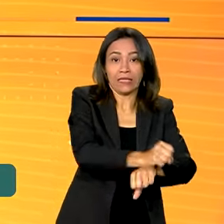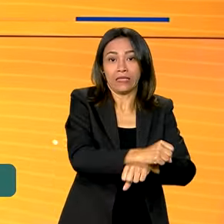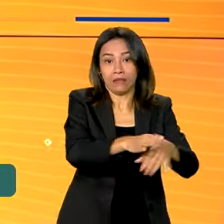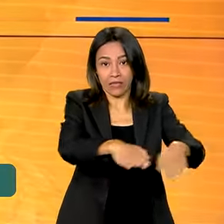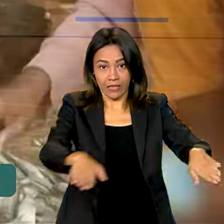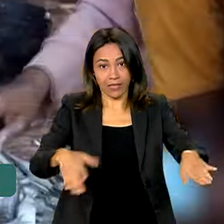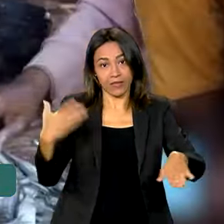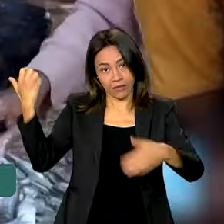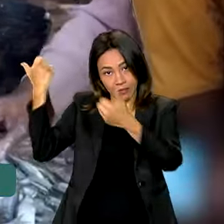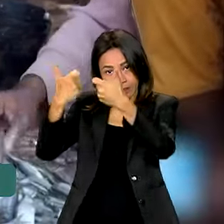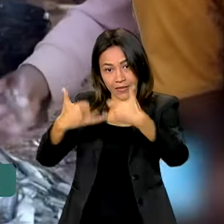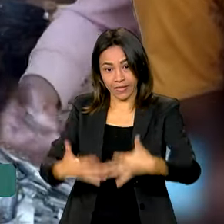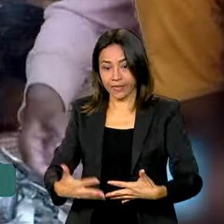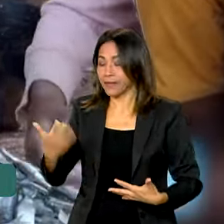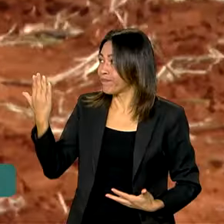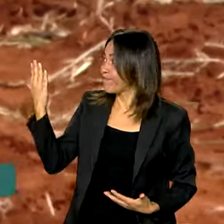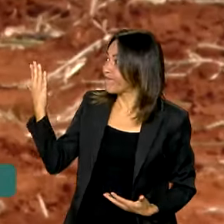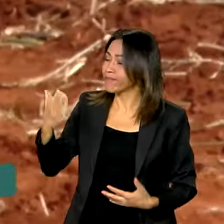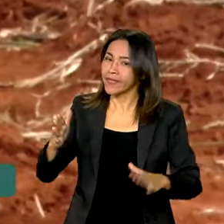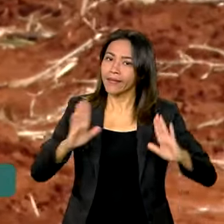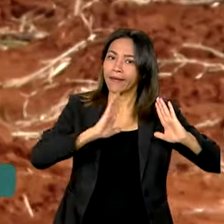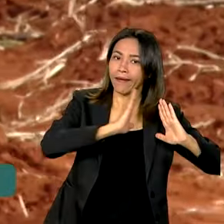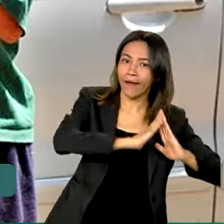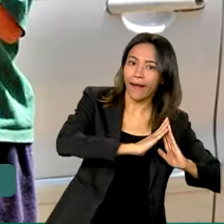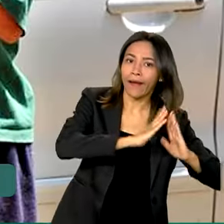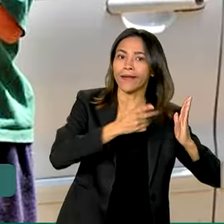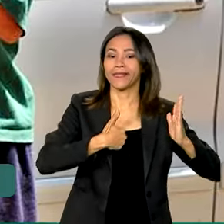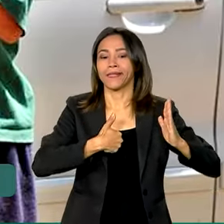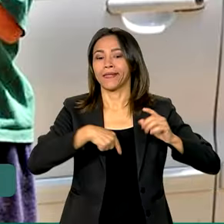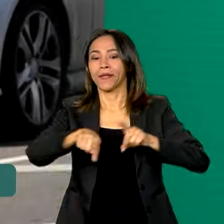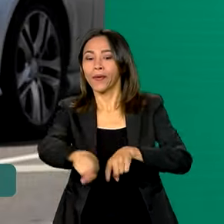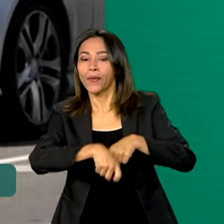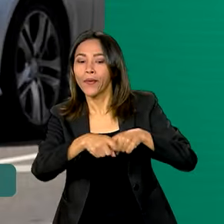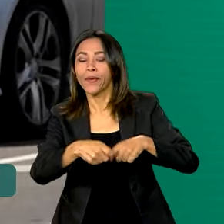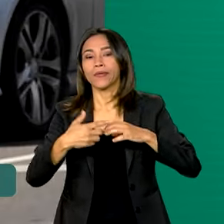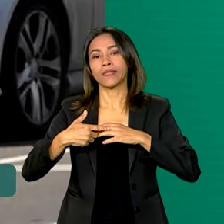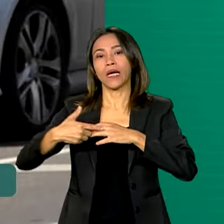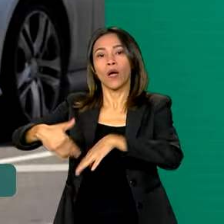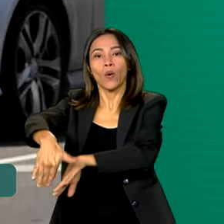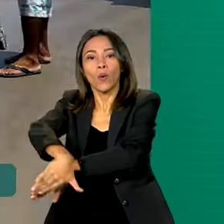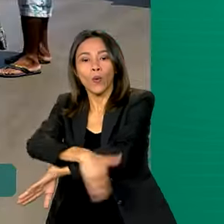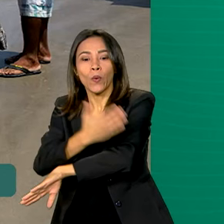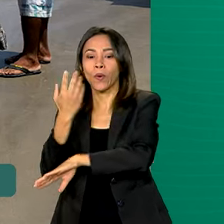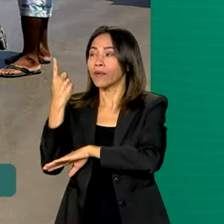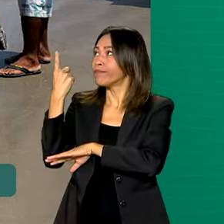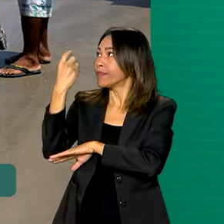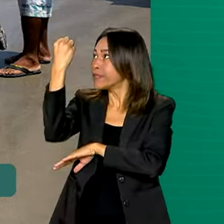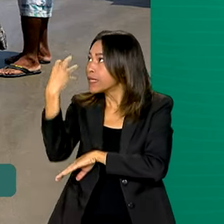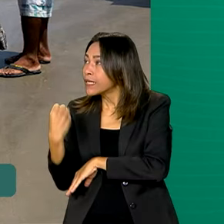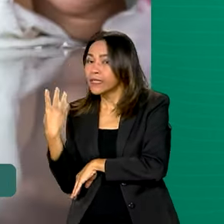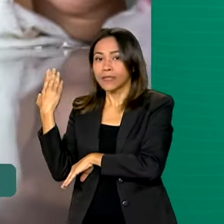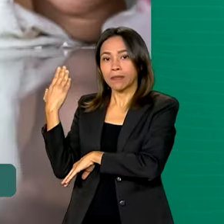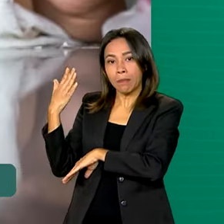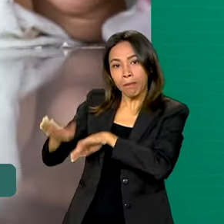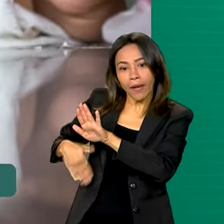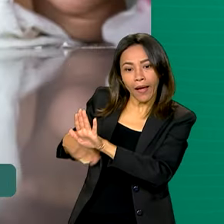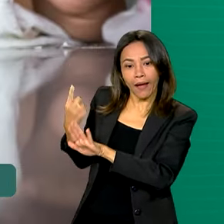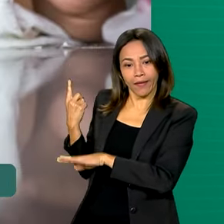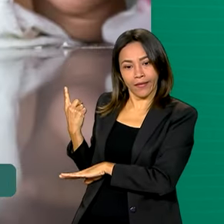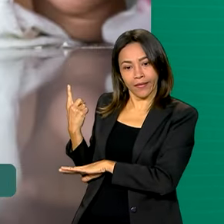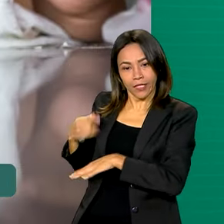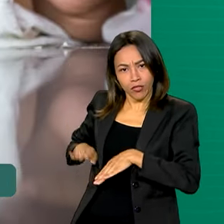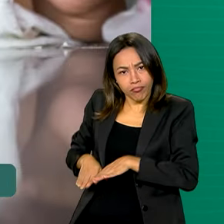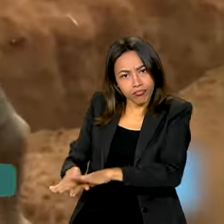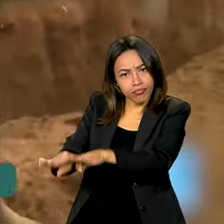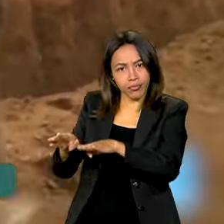Luana Karen. Em casa, na roça, nas ruas, no sinal de trânsito, nas praias, em confecções.